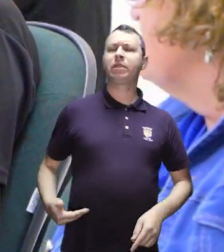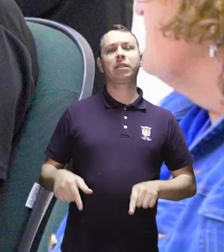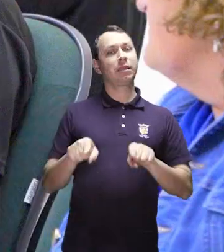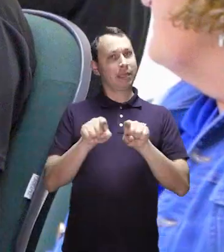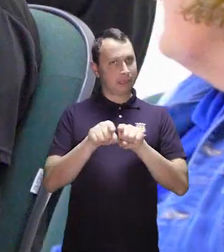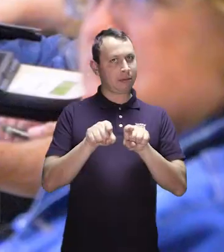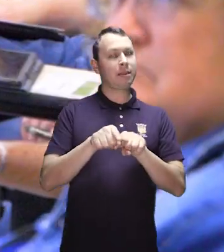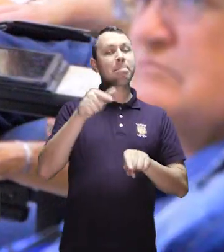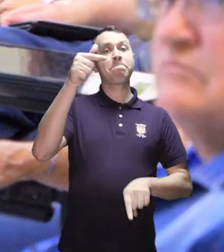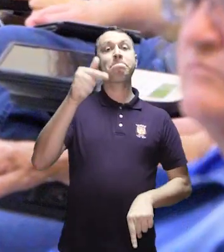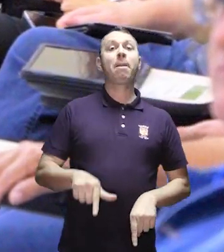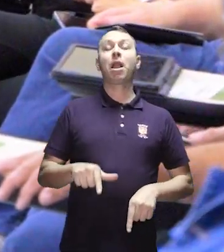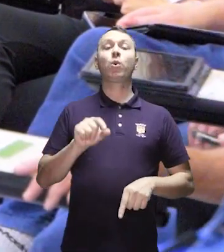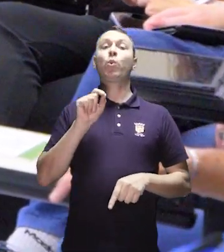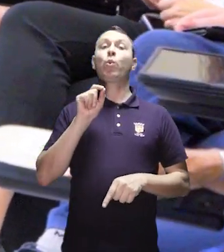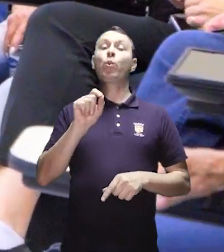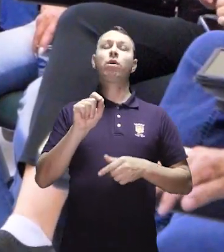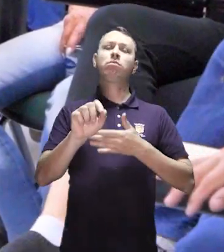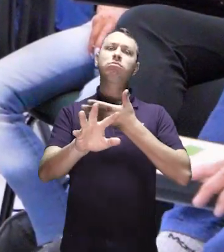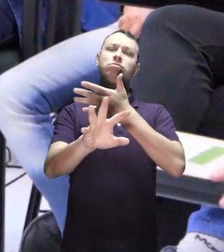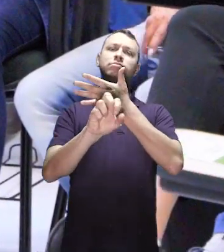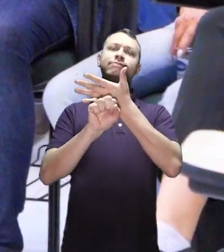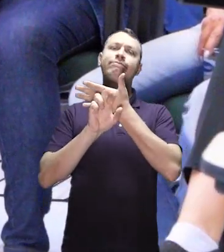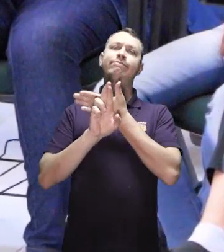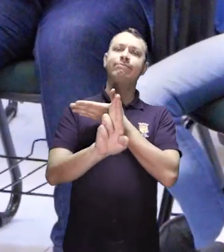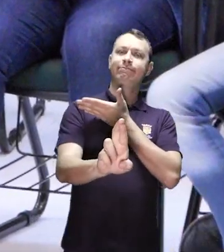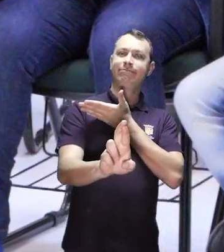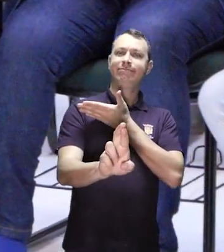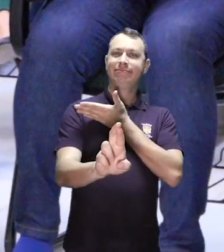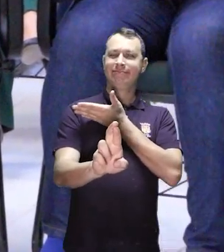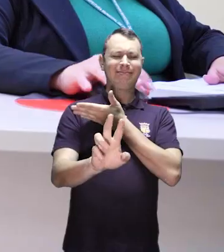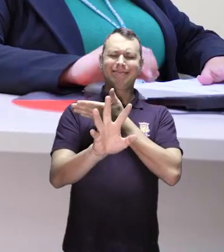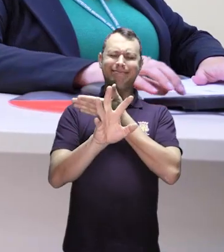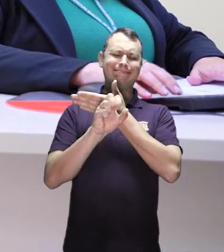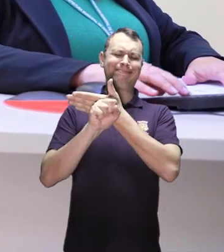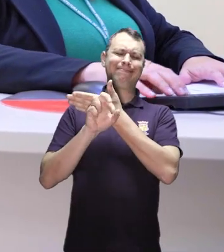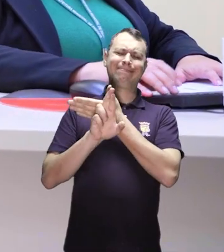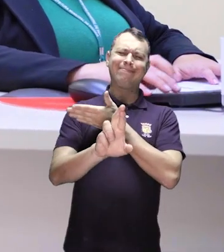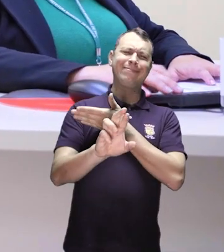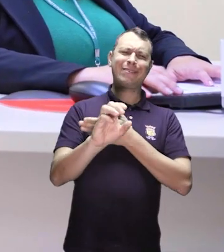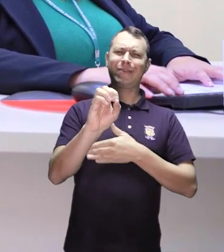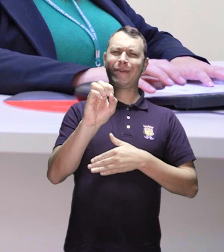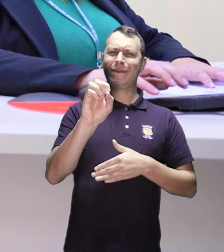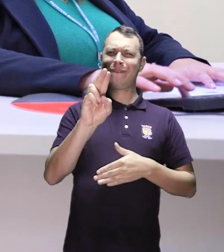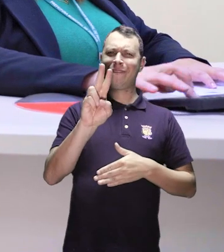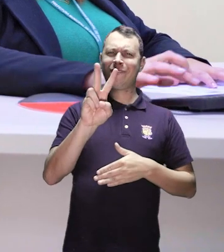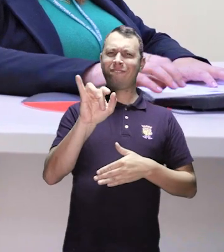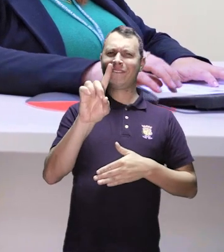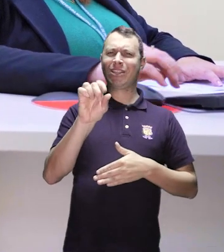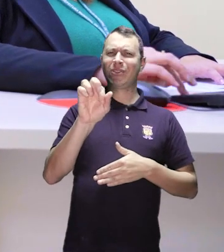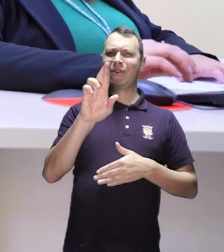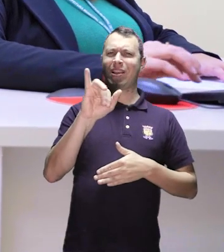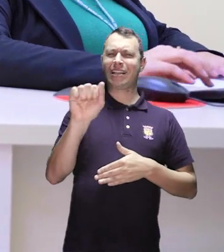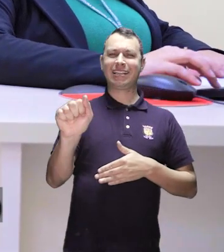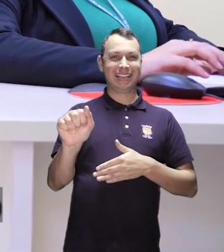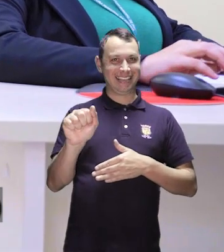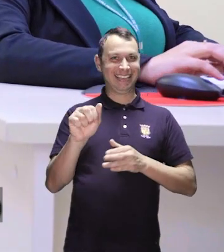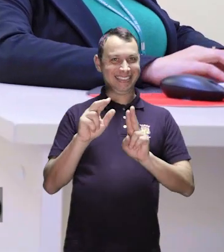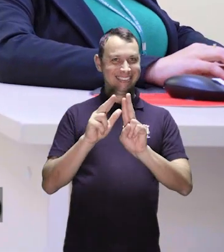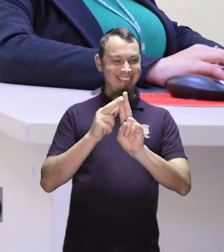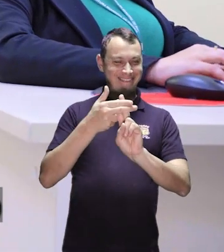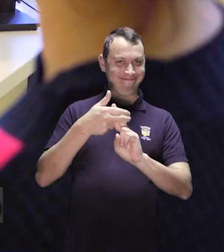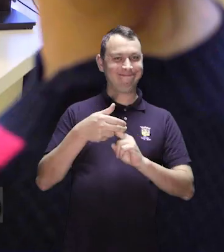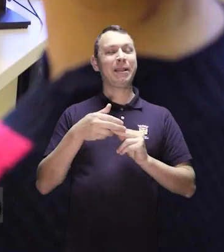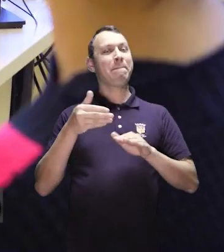as políticas públicas, ou ainda por outro mecanismo institucional, a ouvidoria de saúde. Dessa forma, o